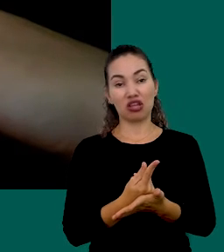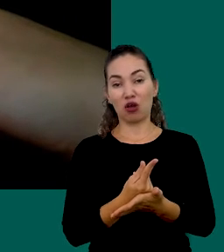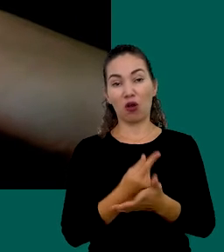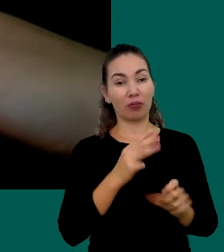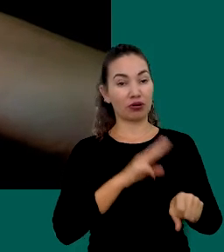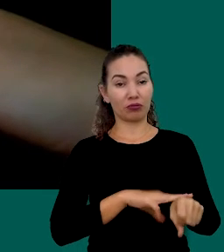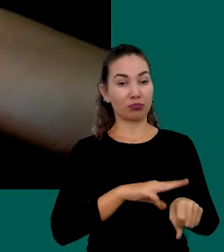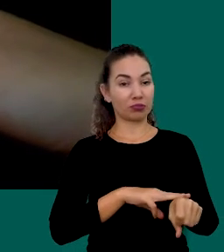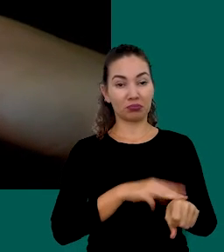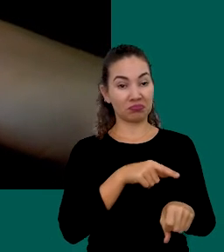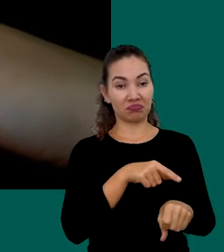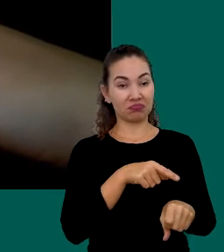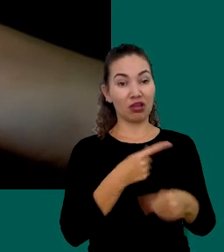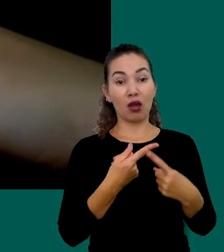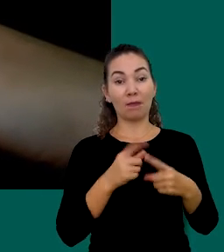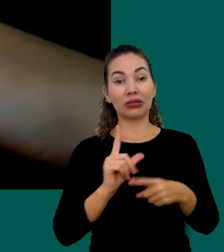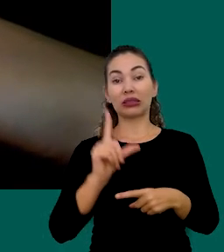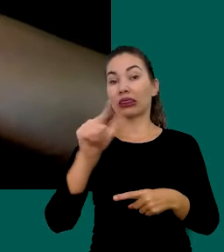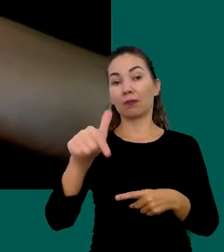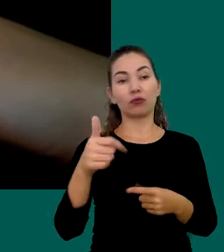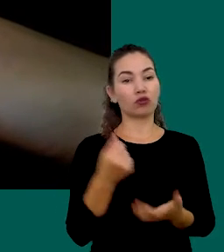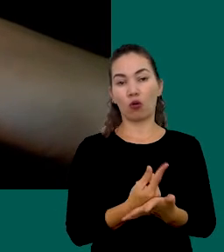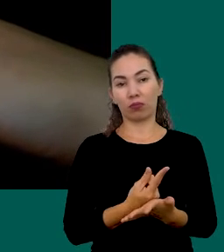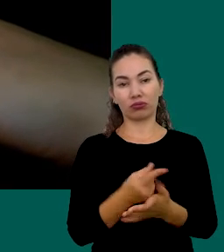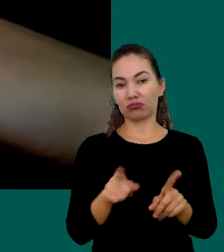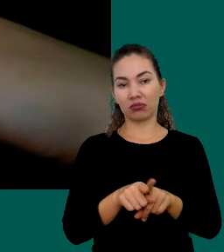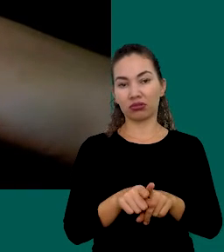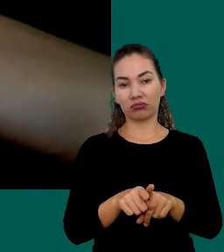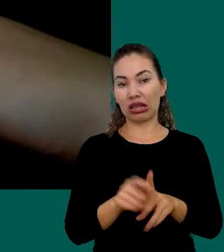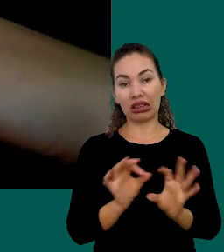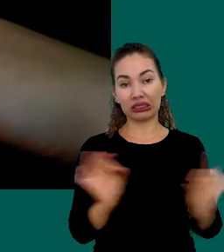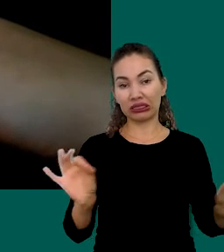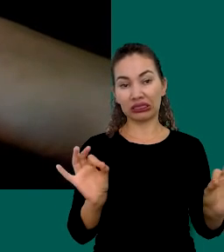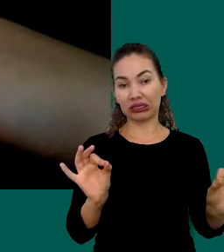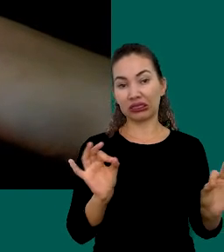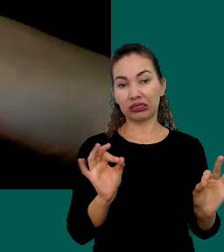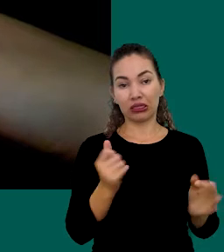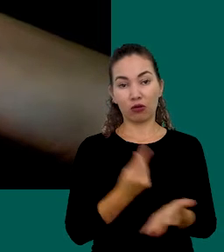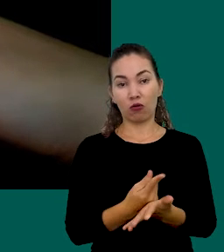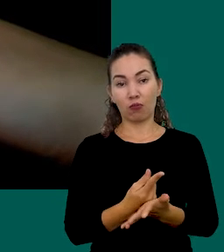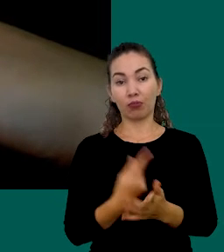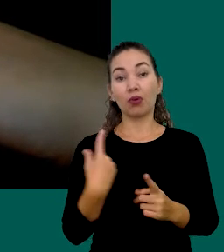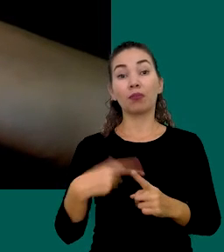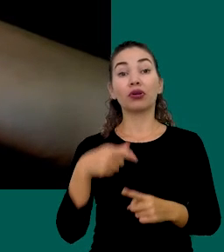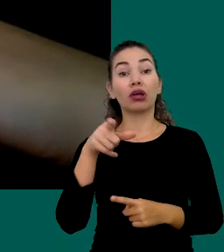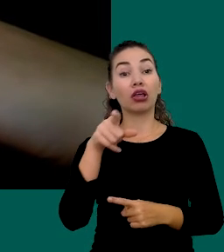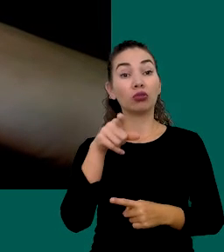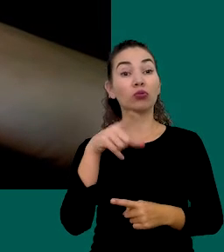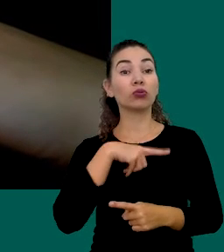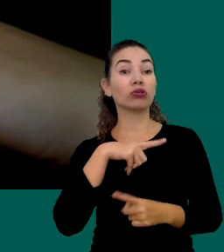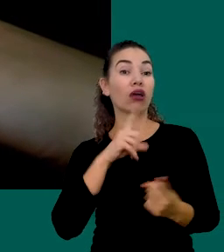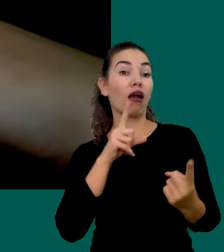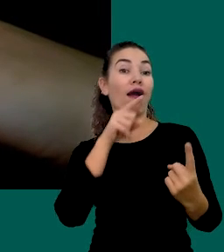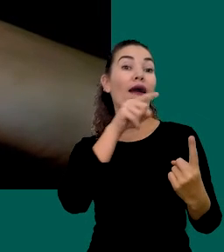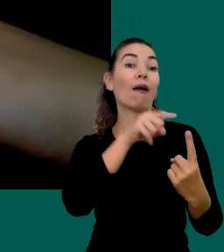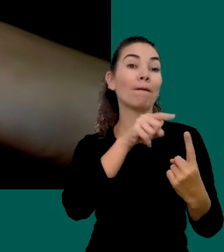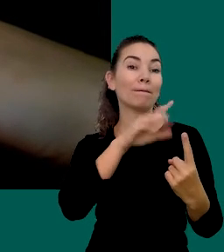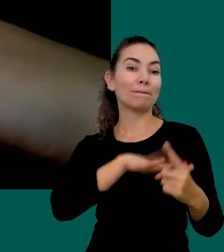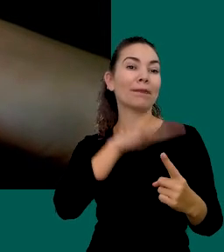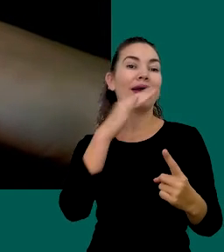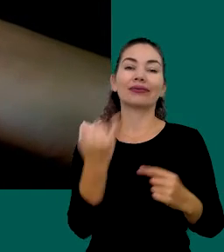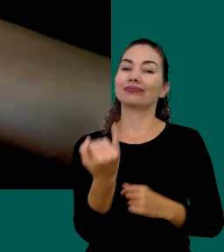Naquele Momento E nem Depois Afinal De contas Você tem Outros objetivos Mais